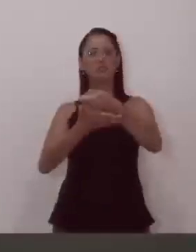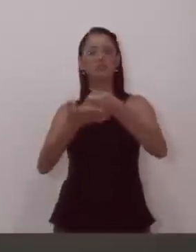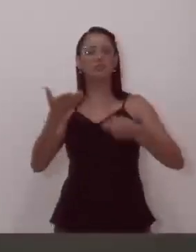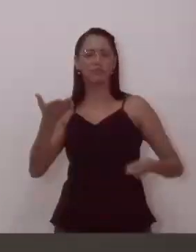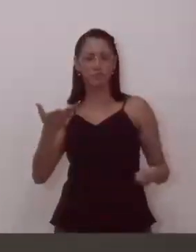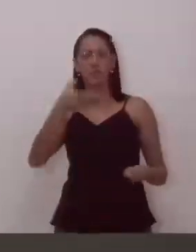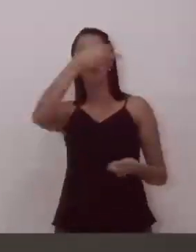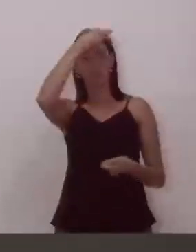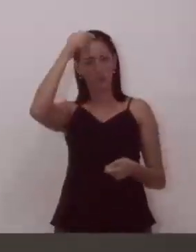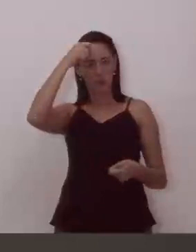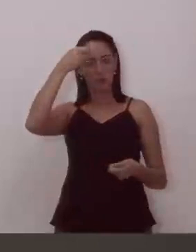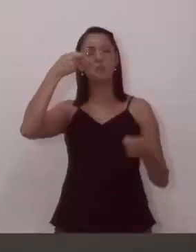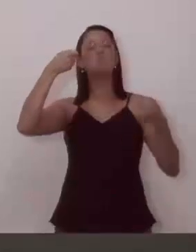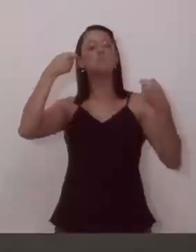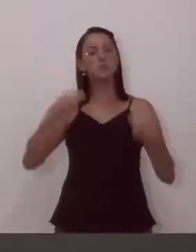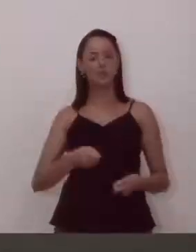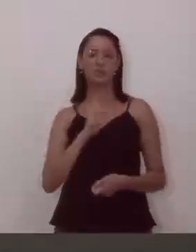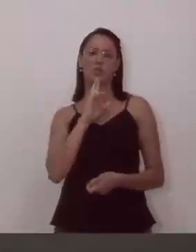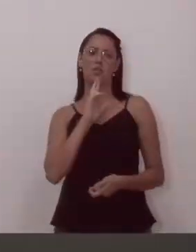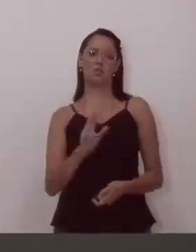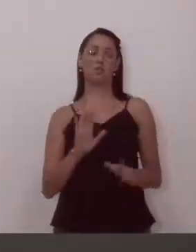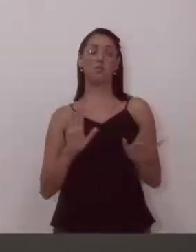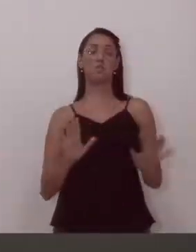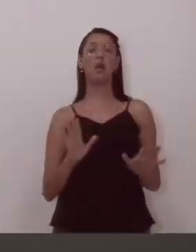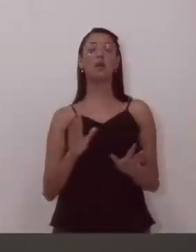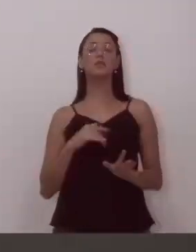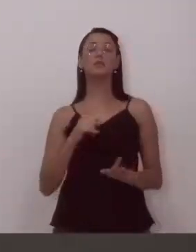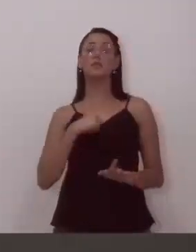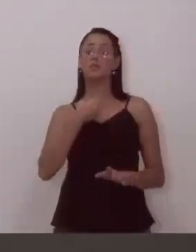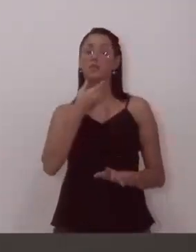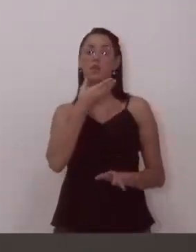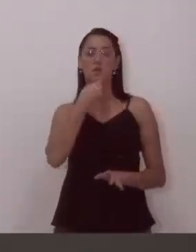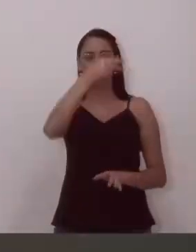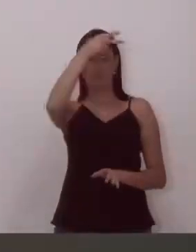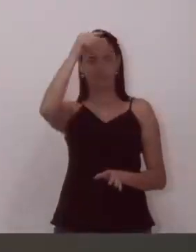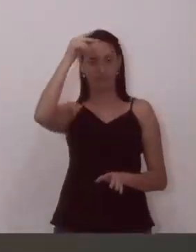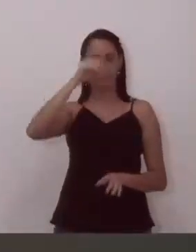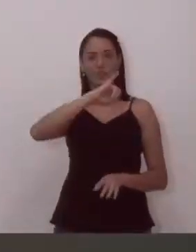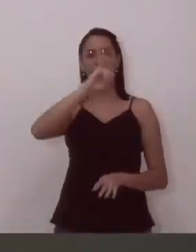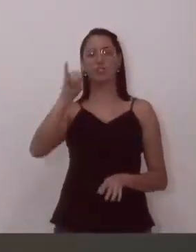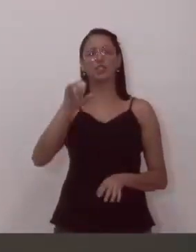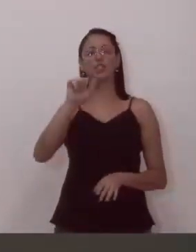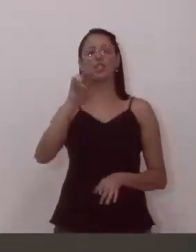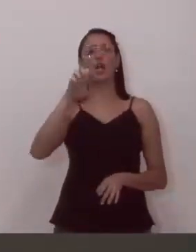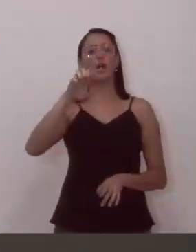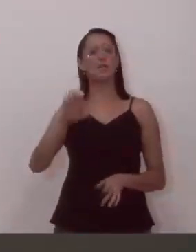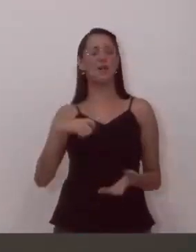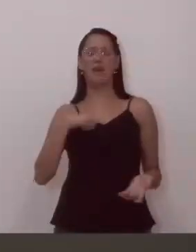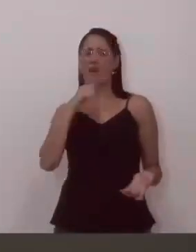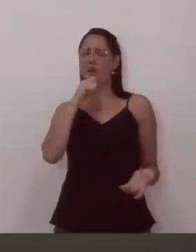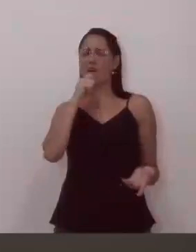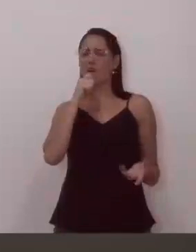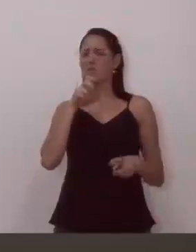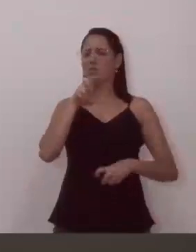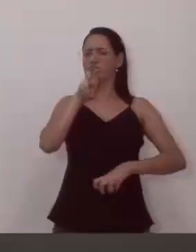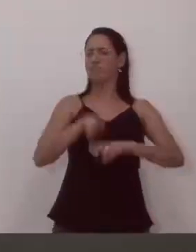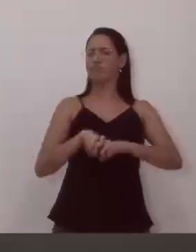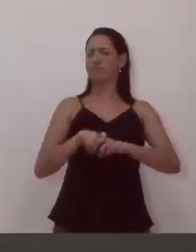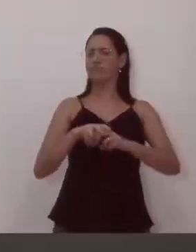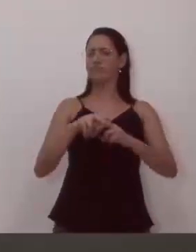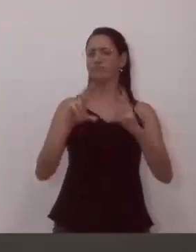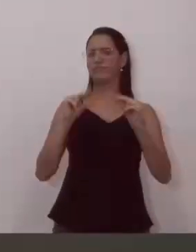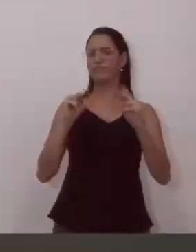prefeitura. Infelizmente o prefeito Jaime não tem muita disposição de sentar e conversar.